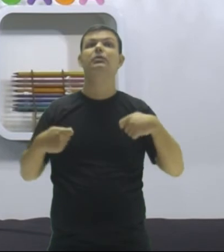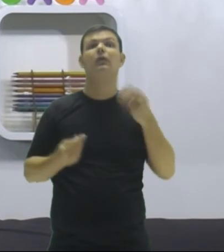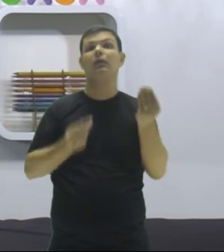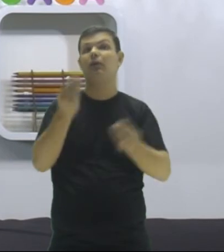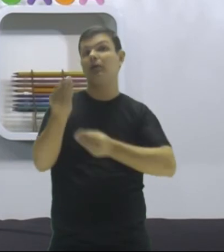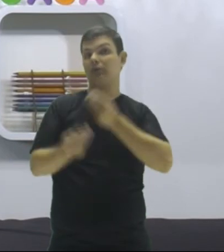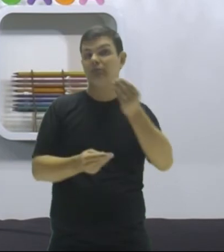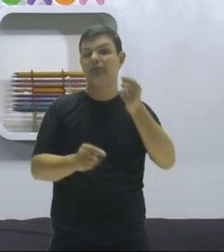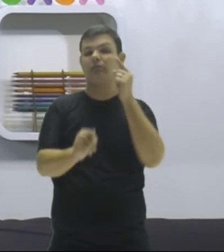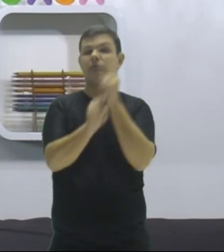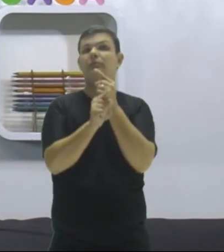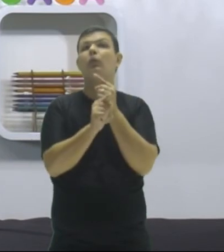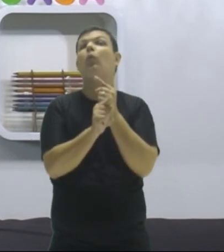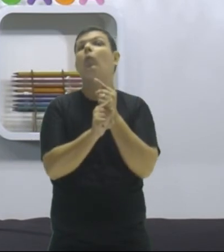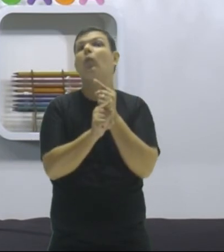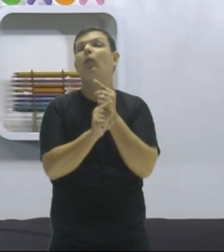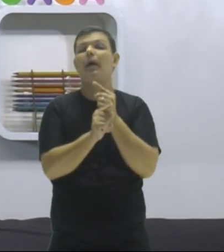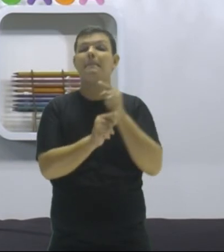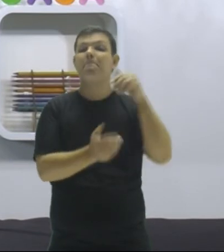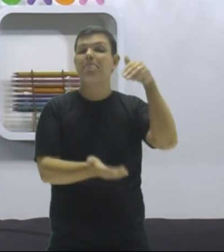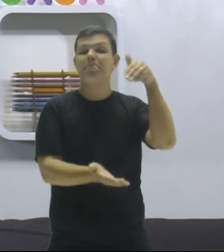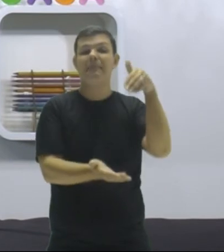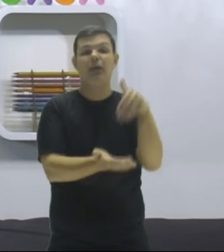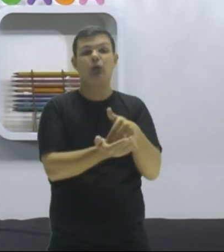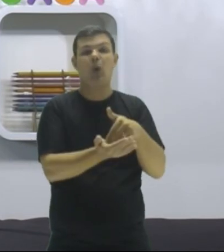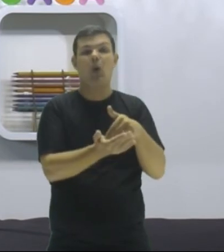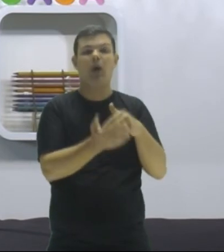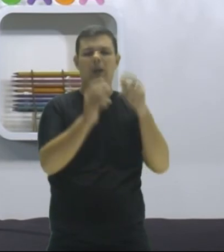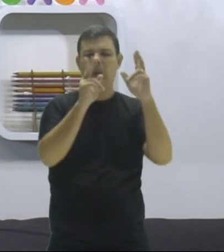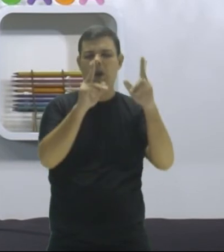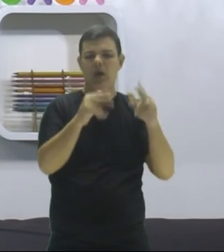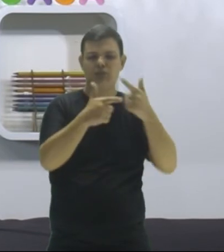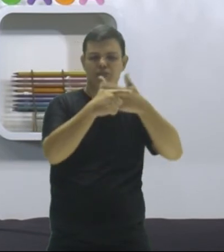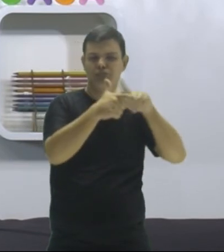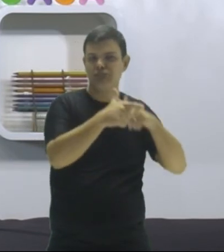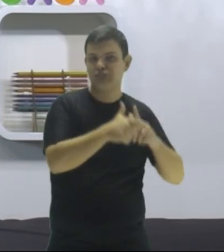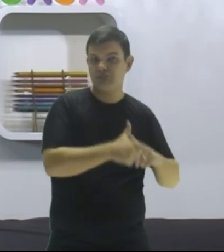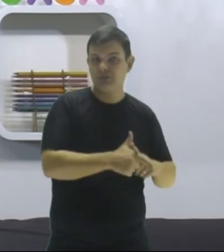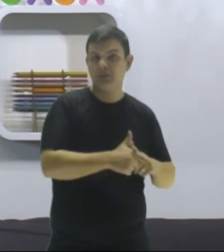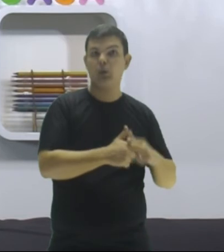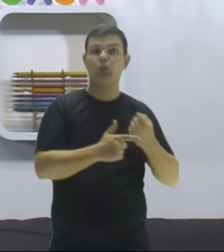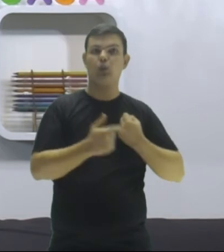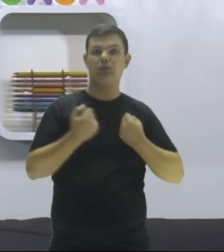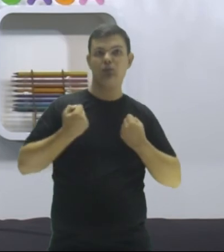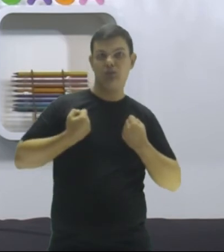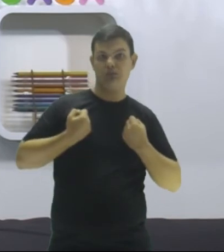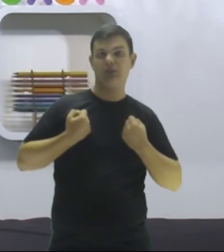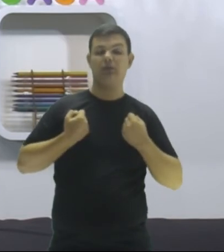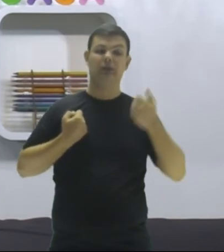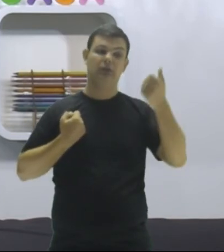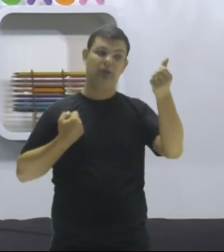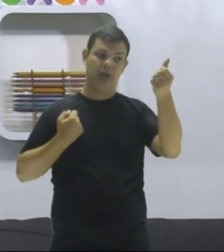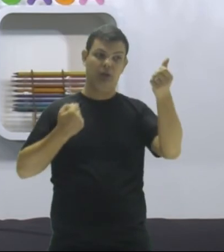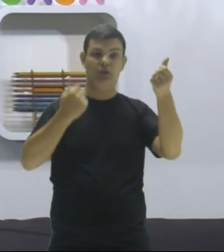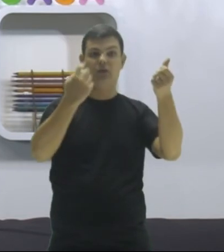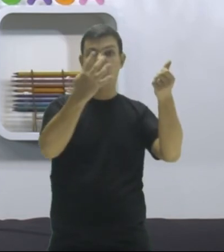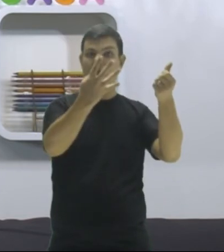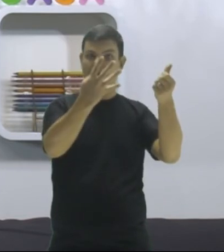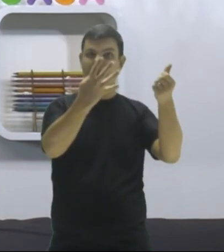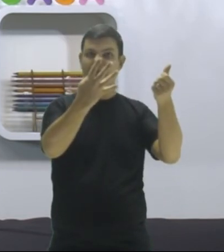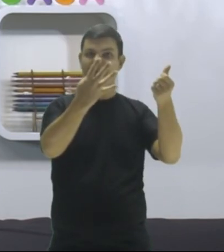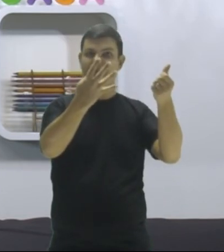eu tenho que achar o quê? O menor múltiplo comum desses números, neste caso, de seis em